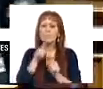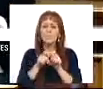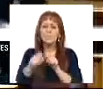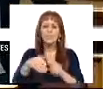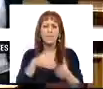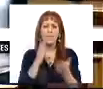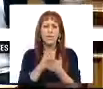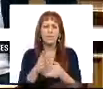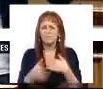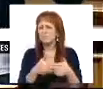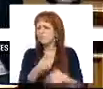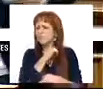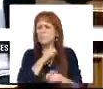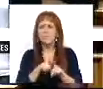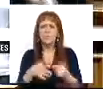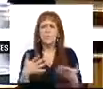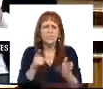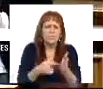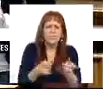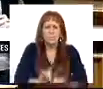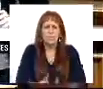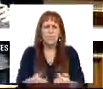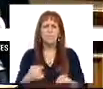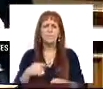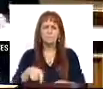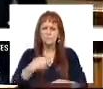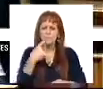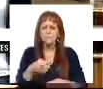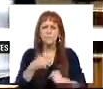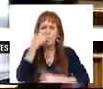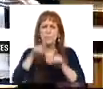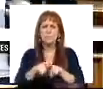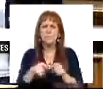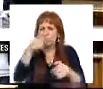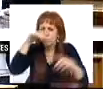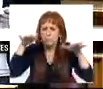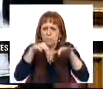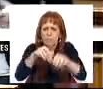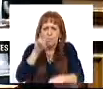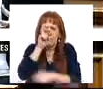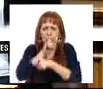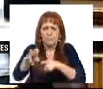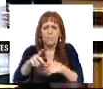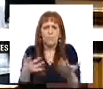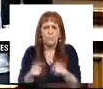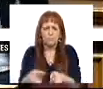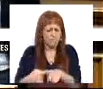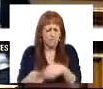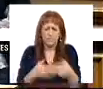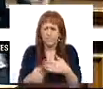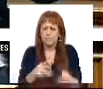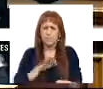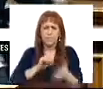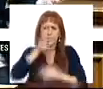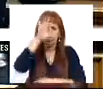na linha de Cascais. Não interessa, precisam deles, não interessa. Já aqui foi dito, as pessoas andam amontoadas no metro. Interessa? Não, Sr.